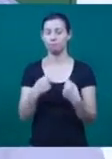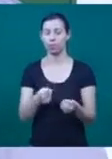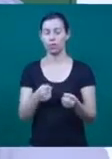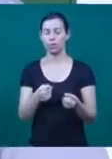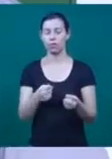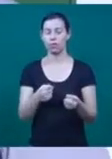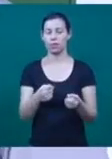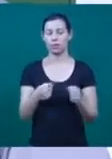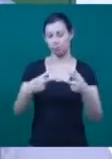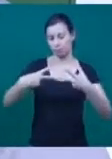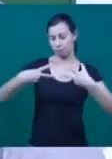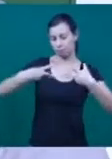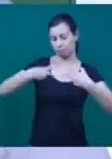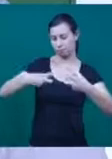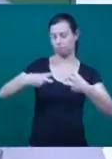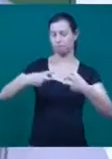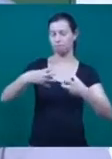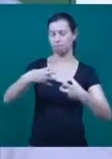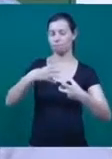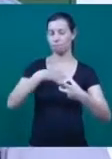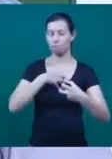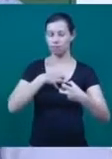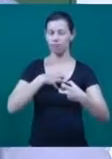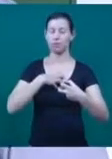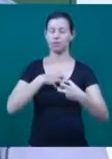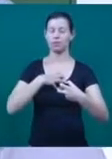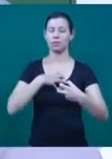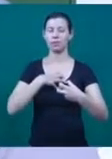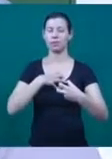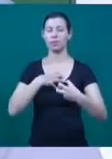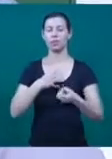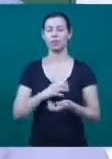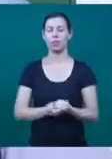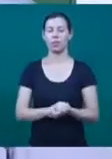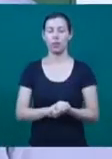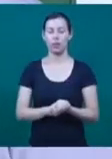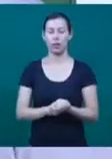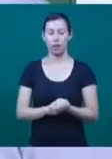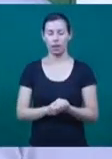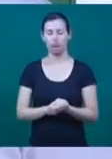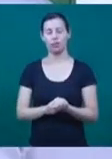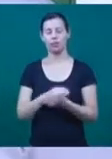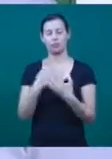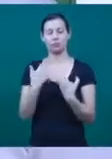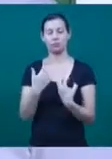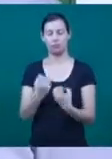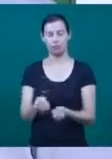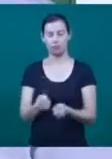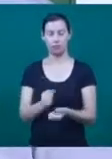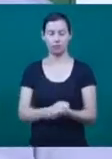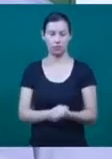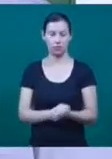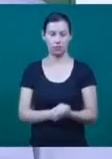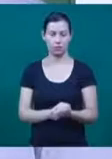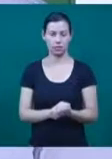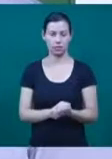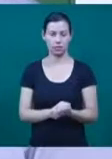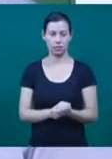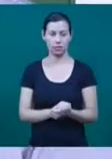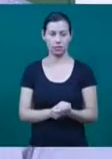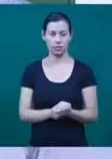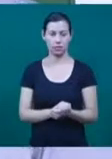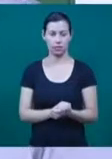por trás do evento e do acontecimento que o líder leva, isso é muito importante. Então, esse